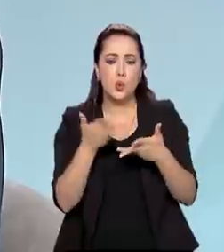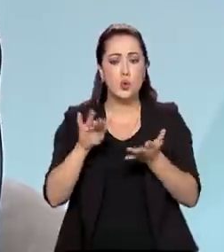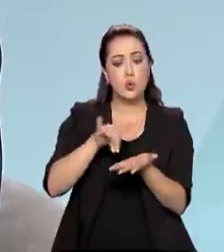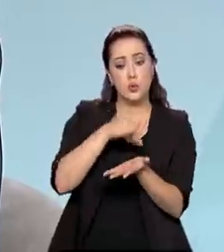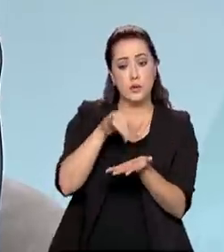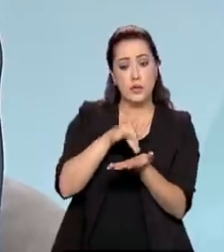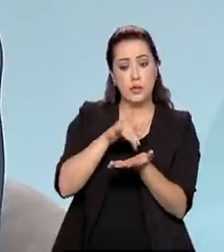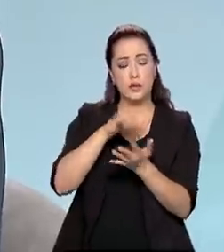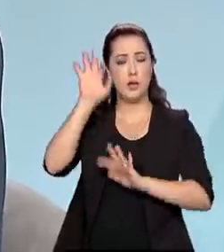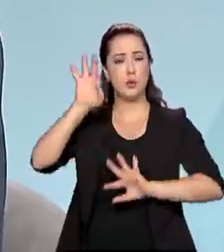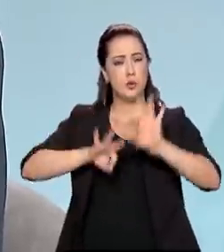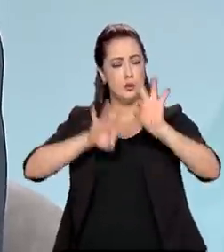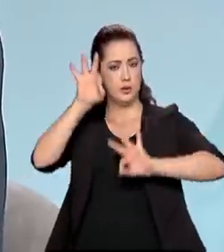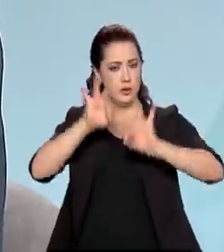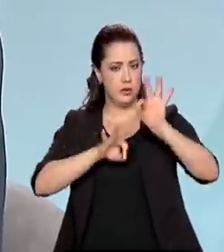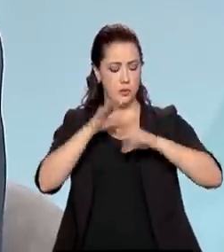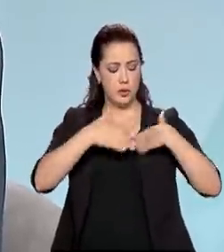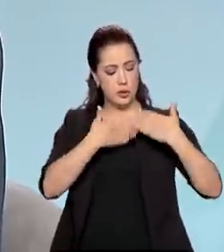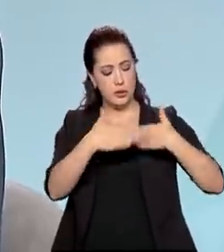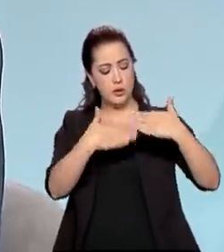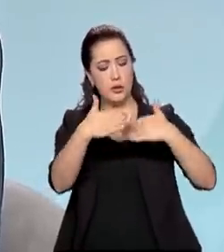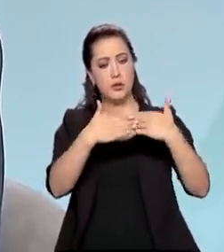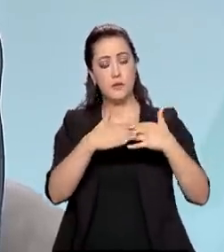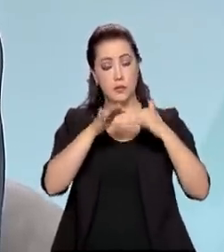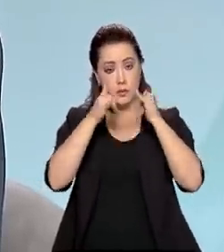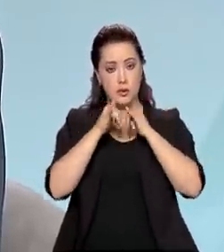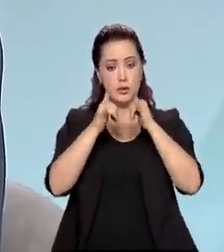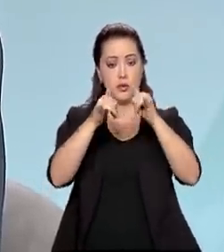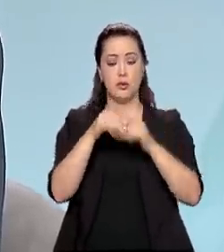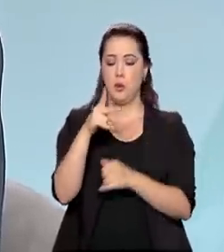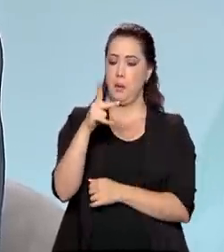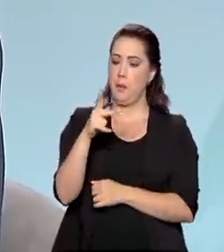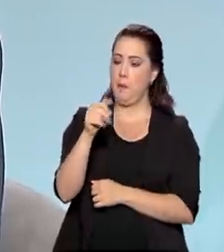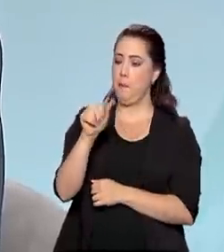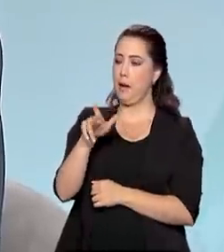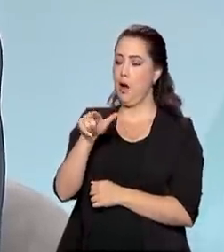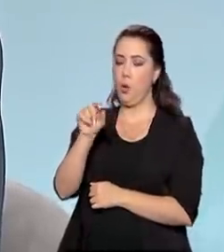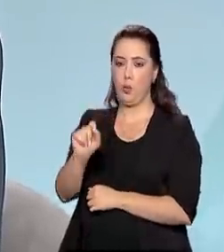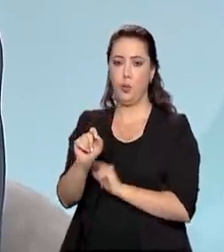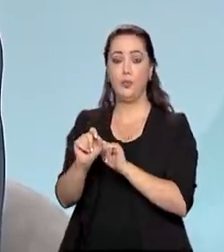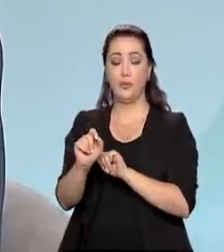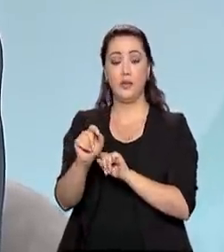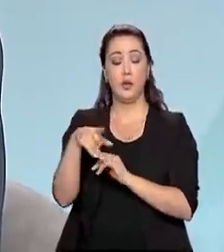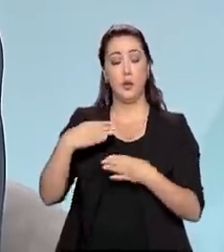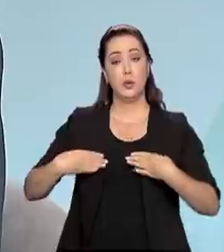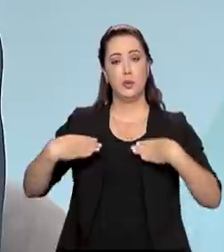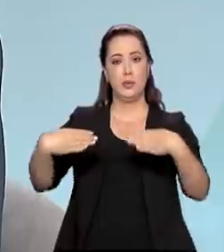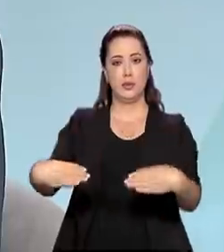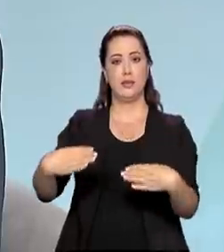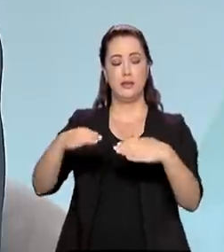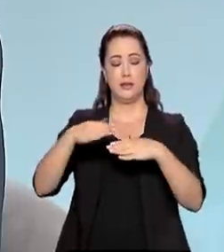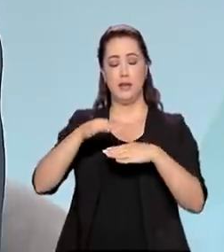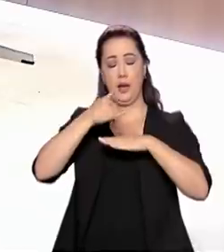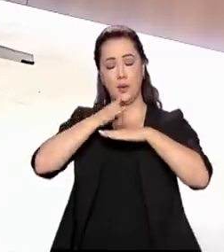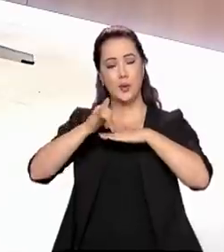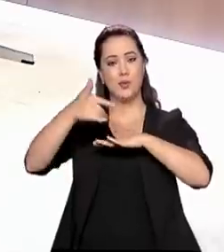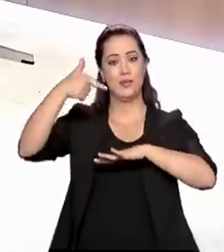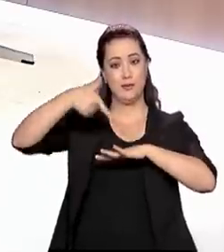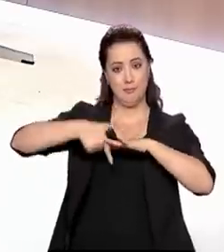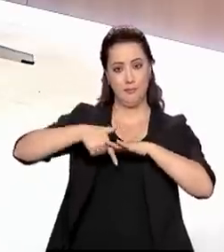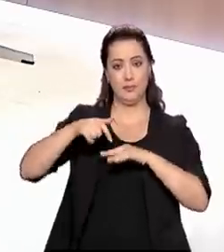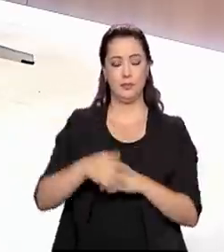secretário de Planejamento e Desenvolvimento Energético, Paulo César Domingues, do Ministério de Minas e Energia.